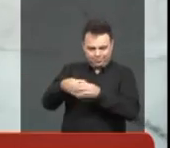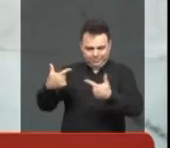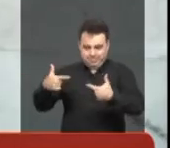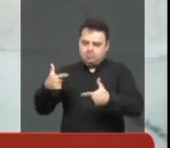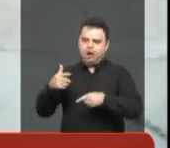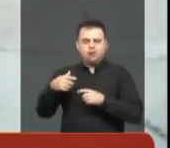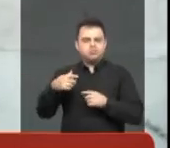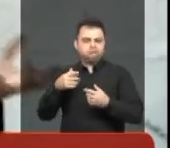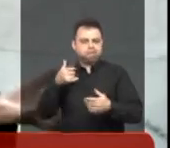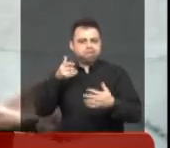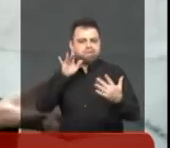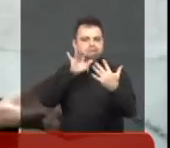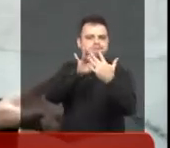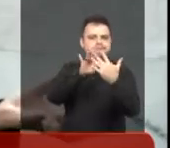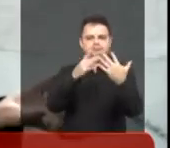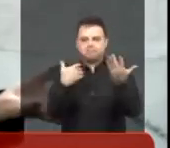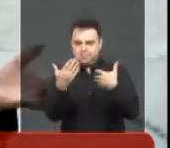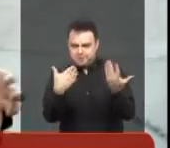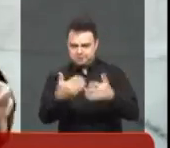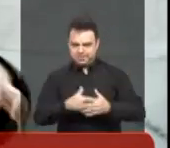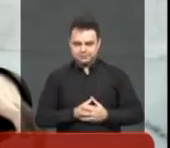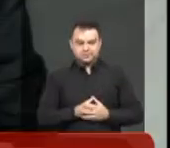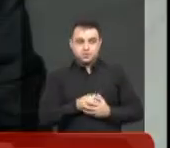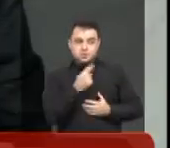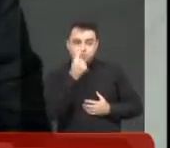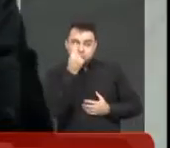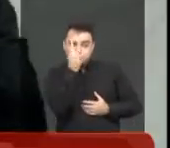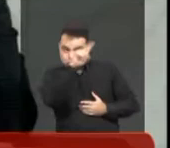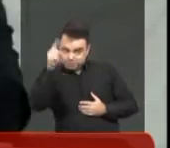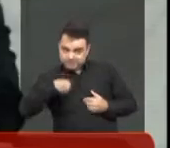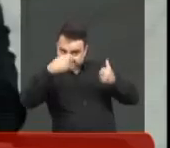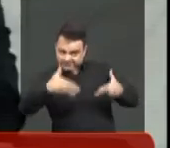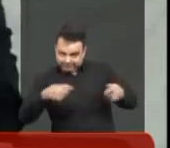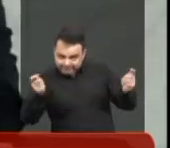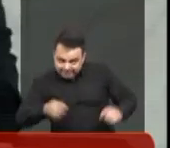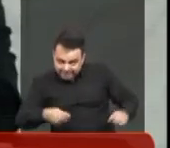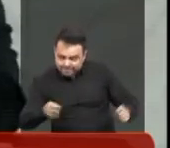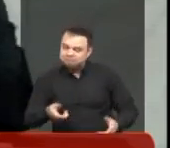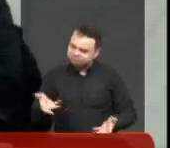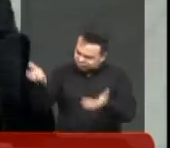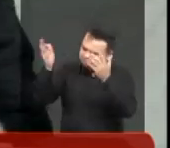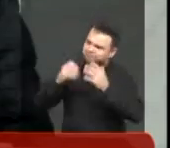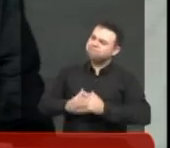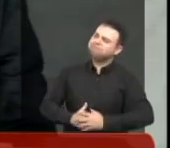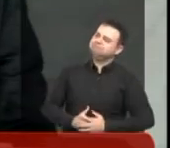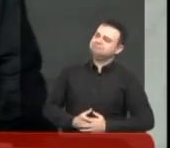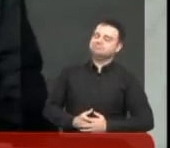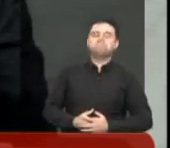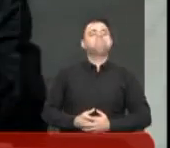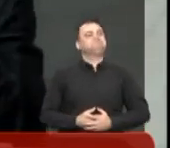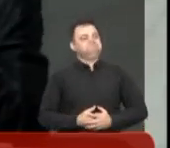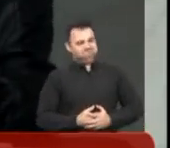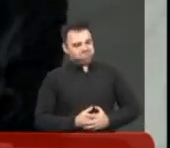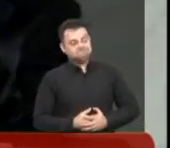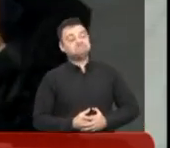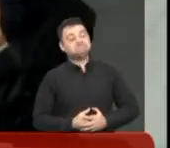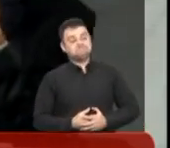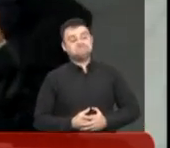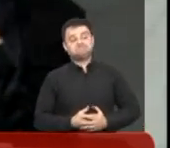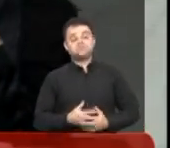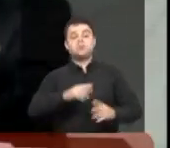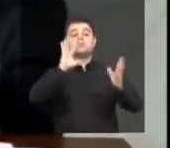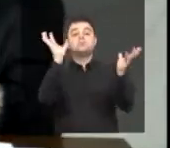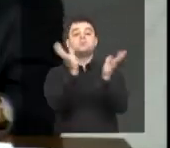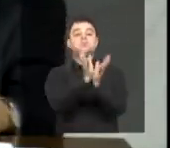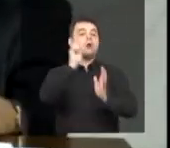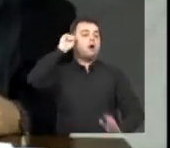dele vai entrar em contato para ver o que é possível ser feito, né? Exato. E tem um tempinho para falar de mais uma conquista. Claro, por gentileza. A gente tem uma ligação muito